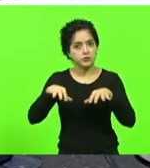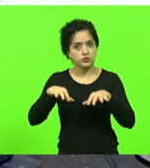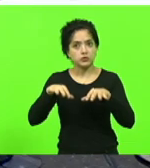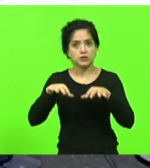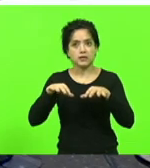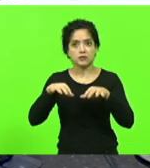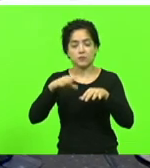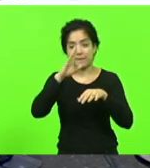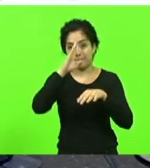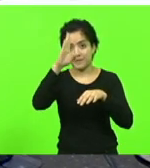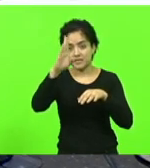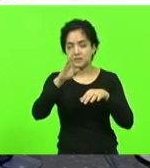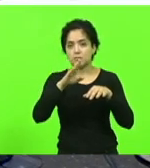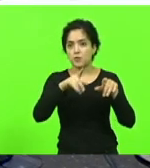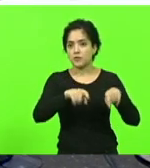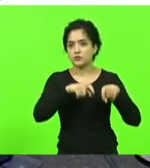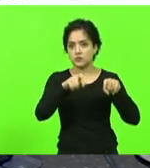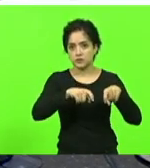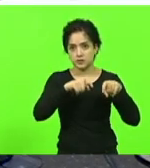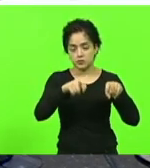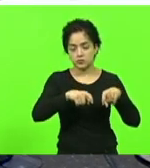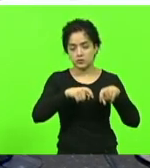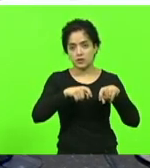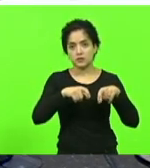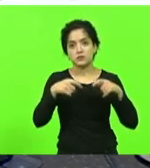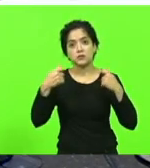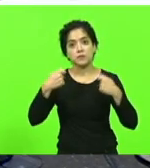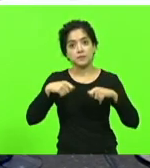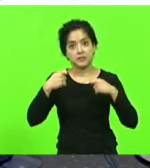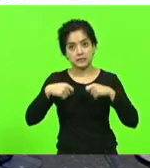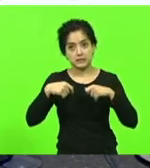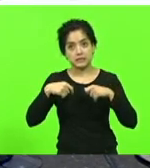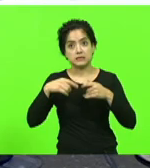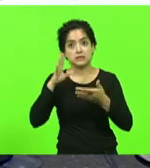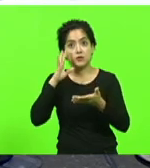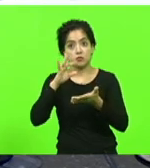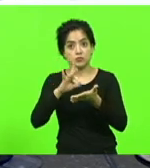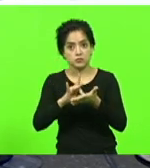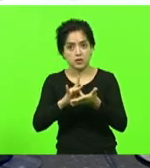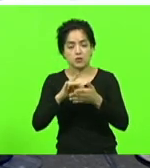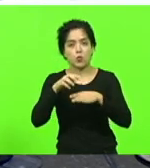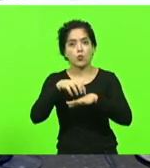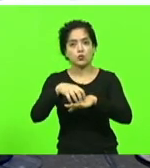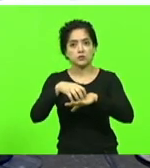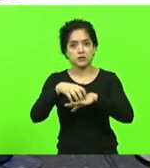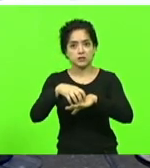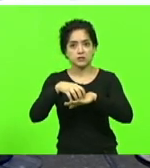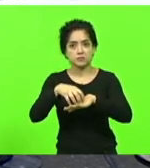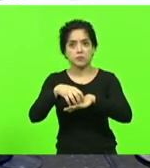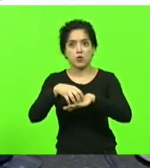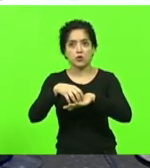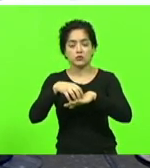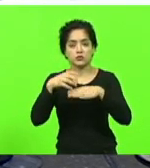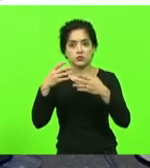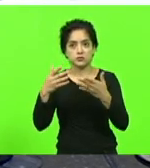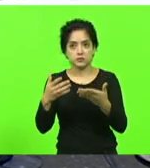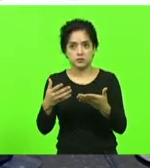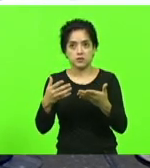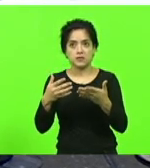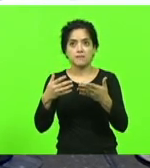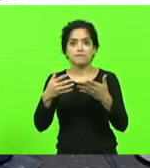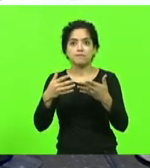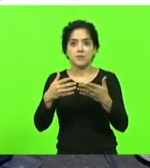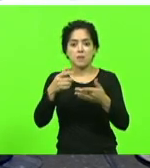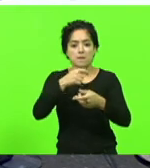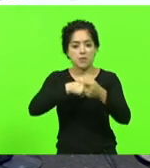agricultores temos que ter o reconhecimento do transporte rodoviário de Santa Catarina que movimenta a